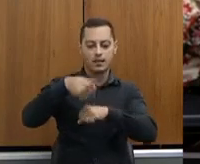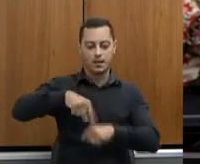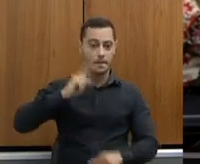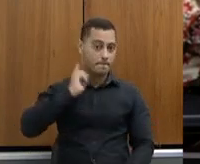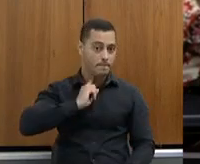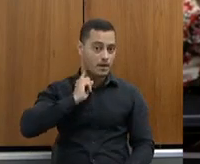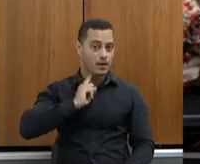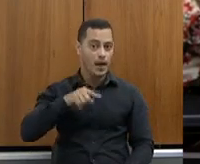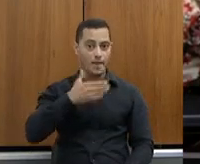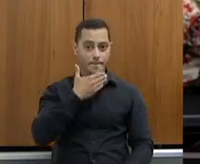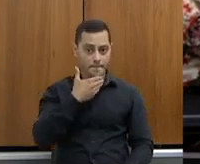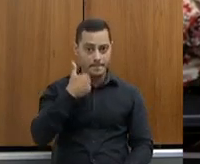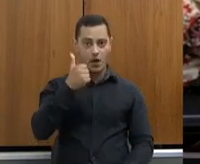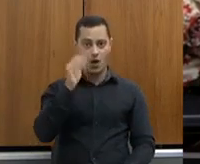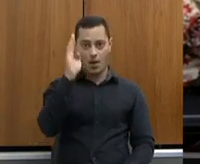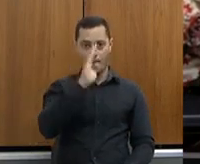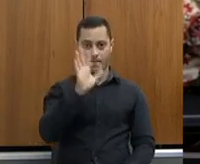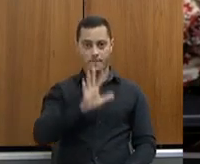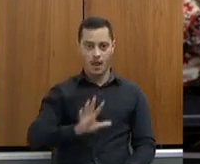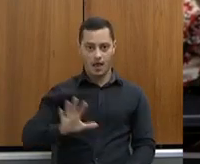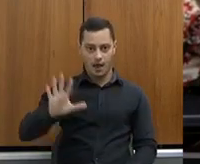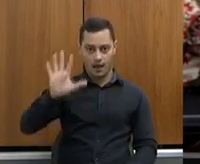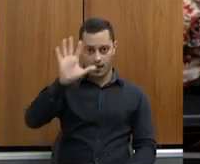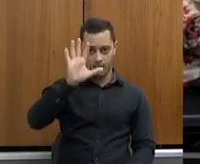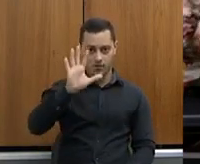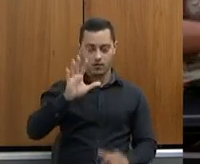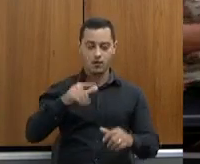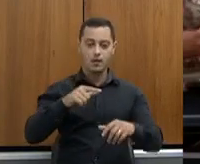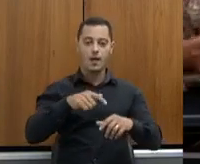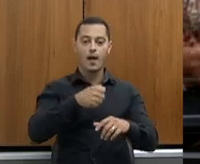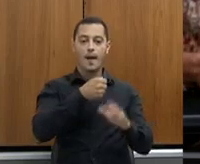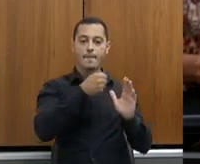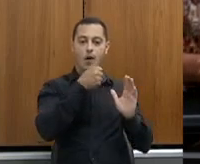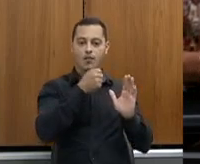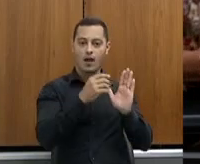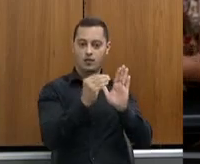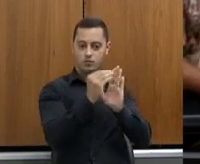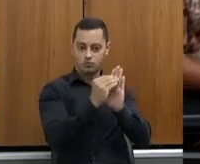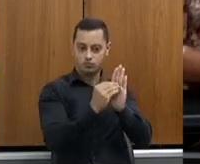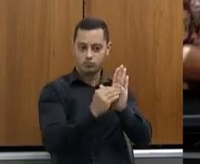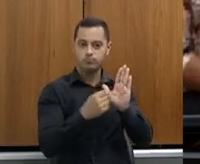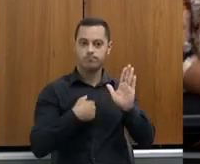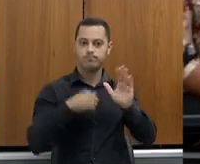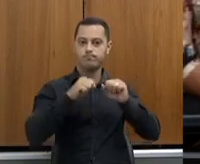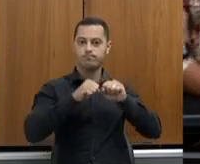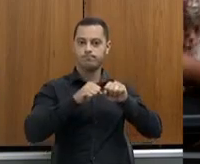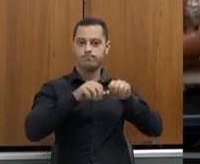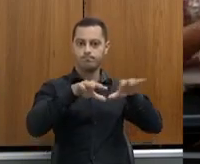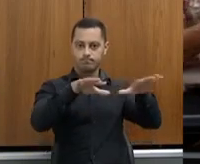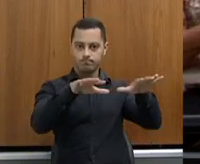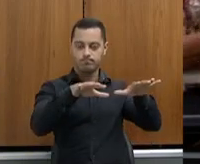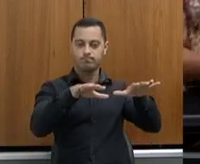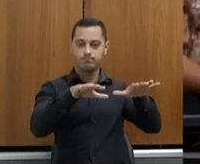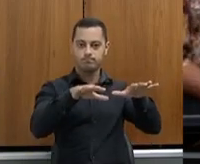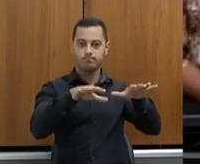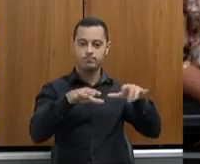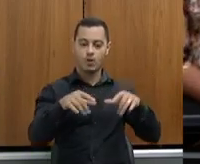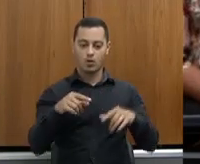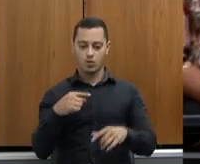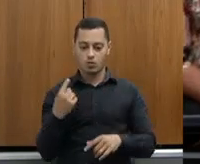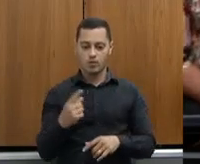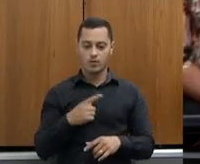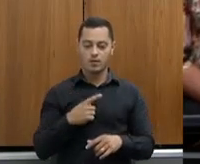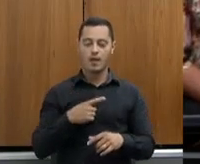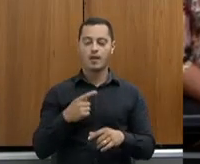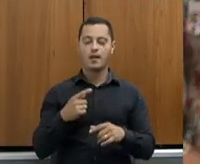os melhores do Brasil. Eu mandei essa matéria aí nas mídias e tudo, e vocês podem ver, foi o Estadão que falou. Nós temos a tecnologia da